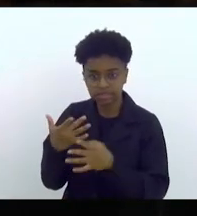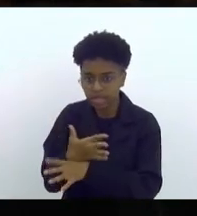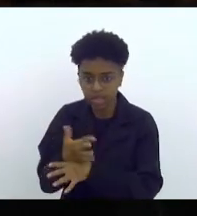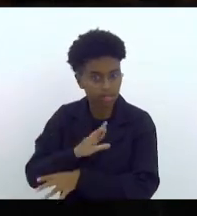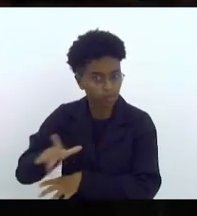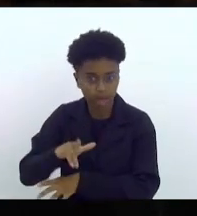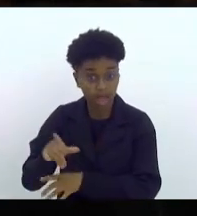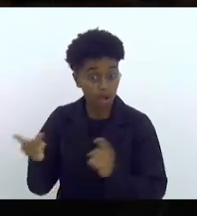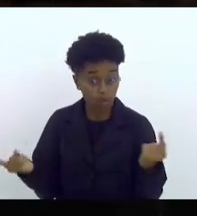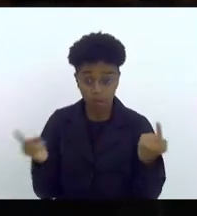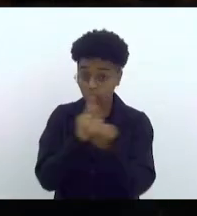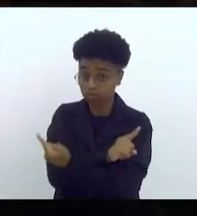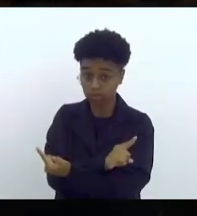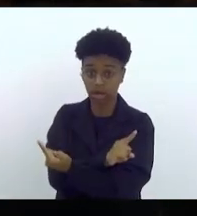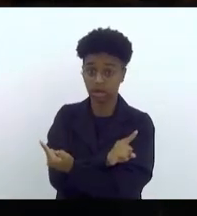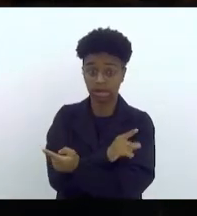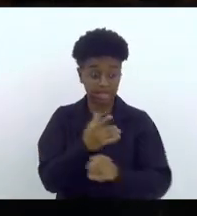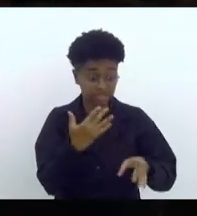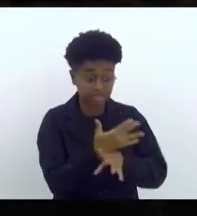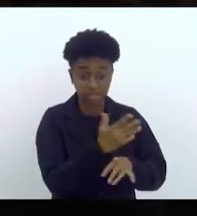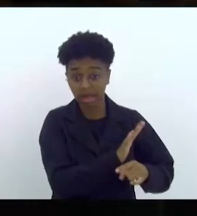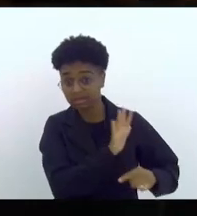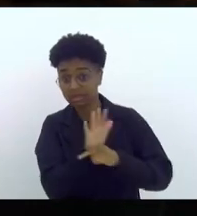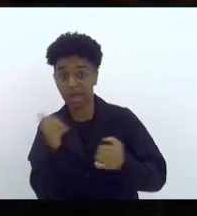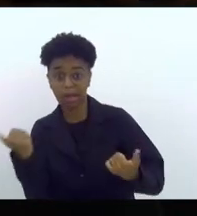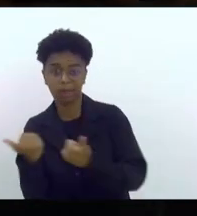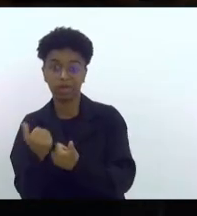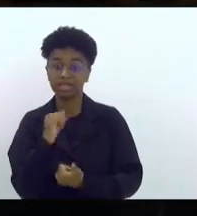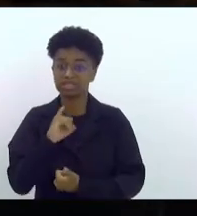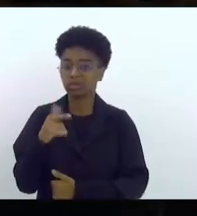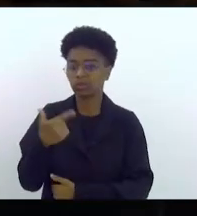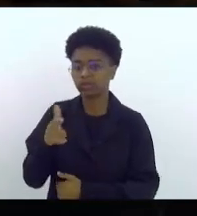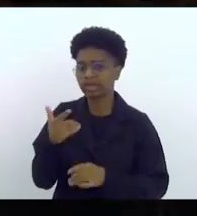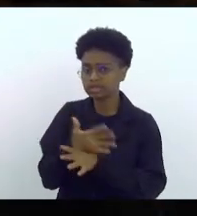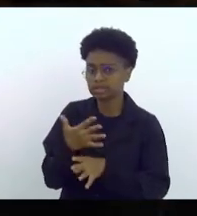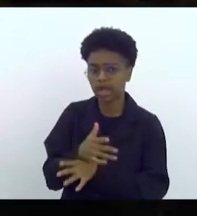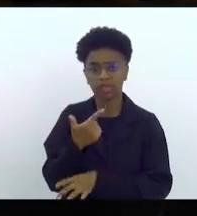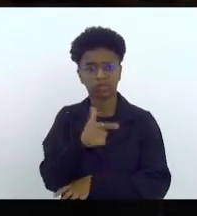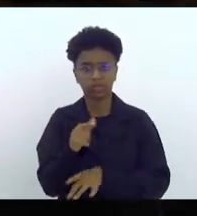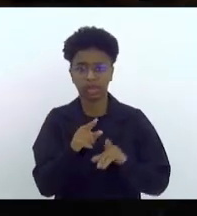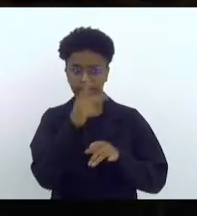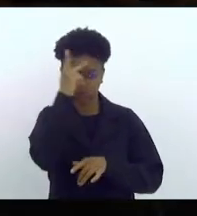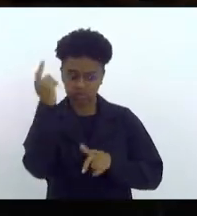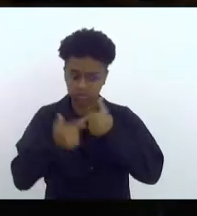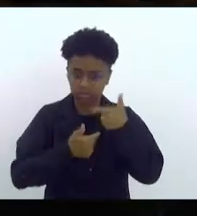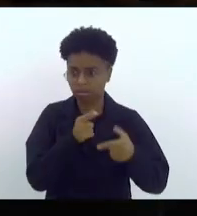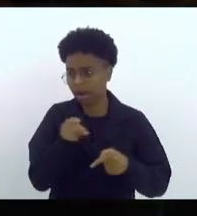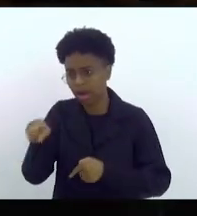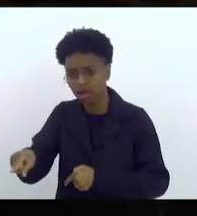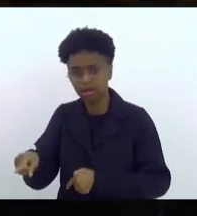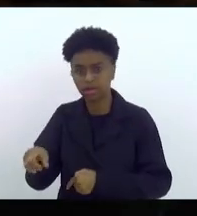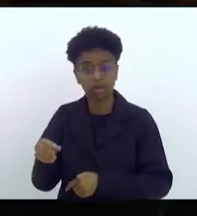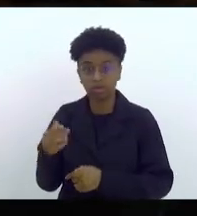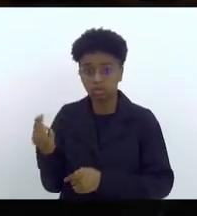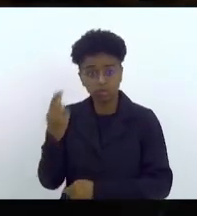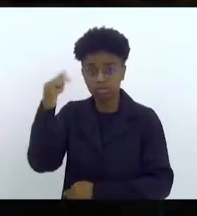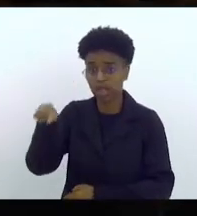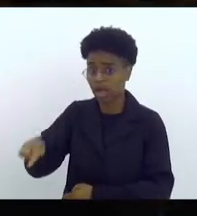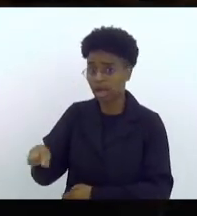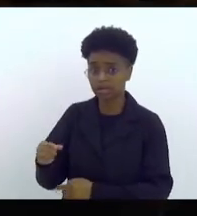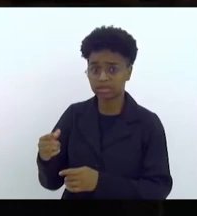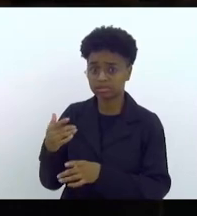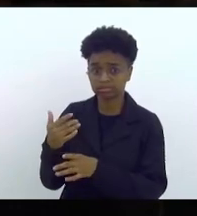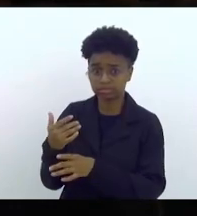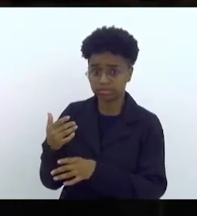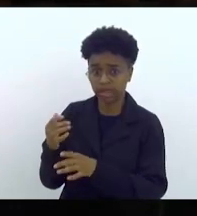Redonda que constrói a CSN. Sem a cidade, sem seus trabalhadores, a CSN jamais seria o que